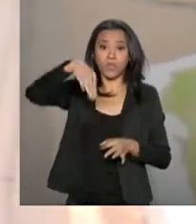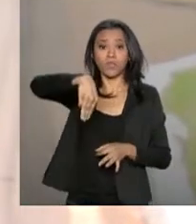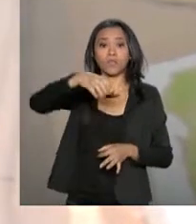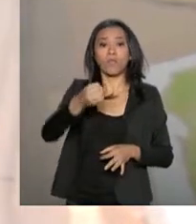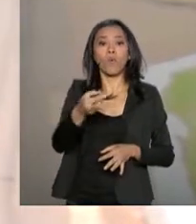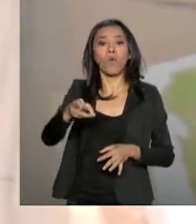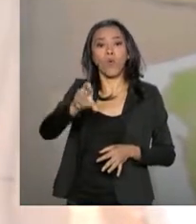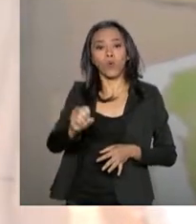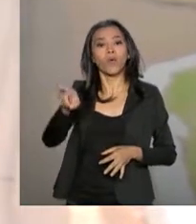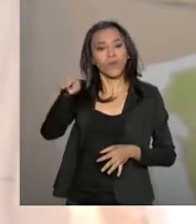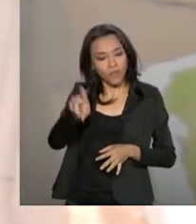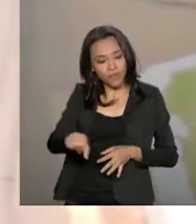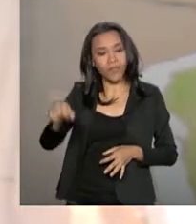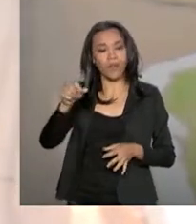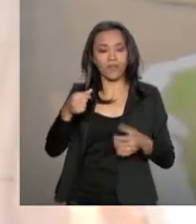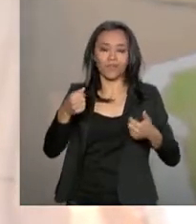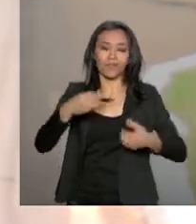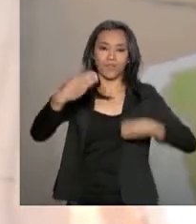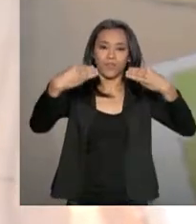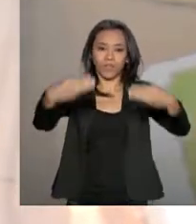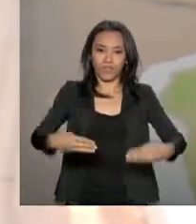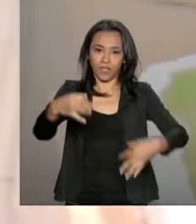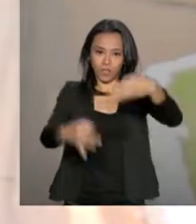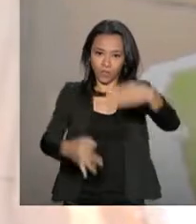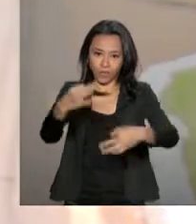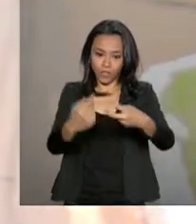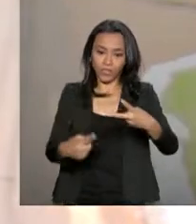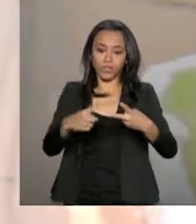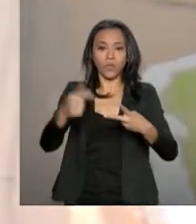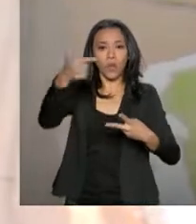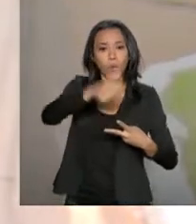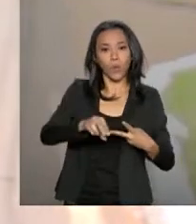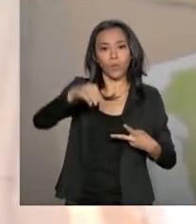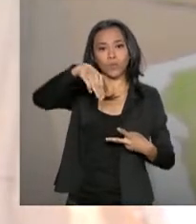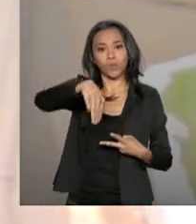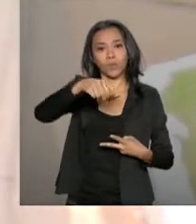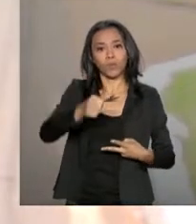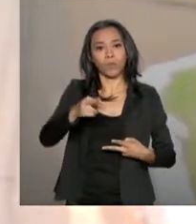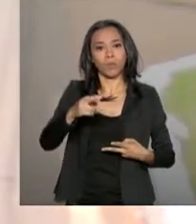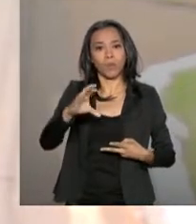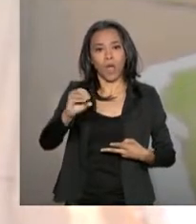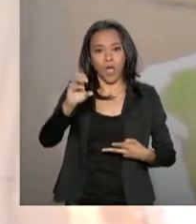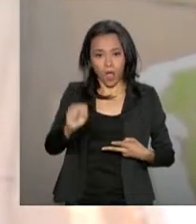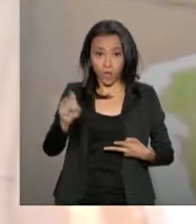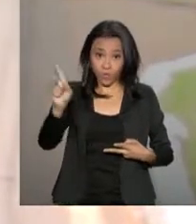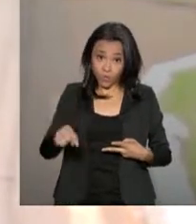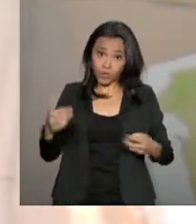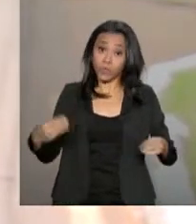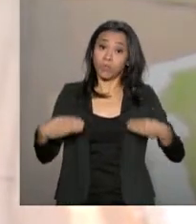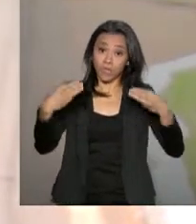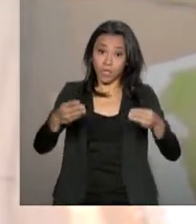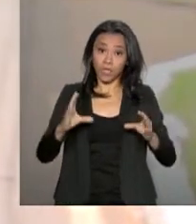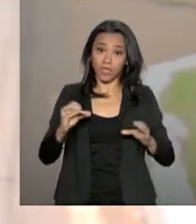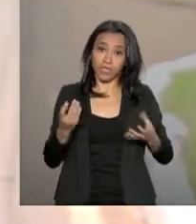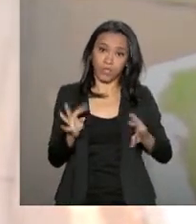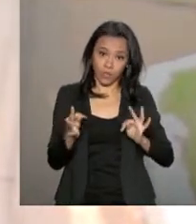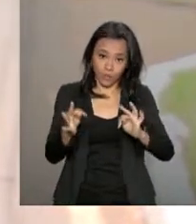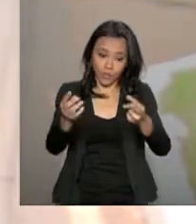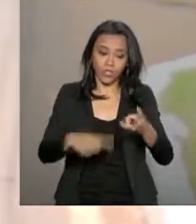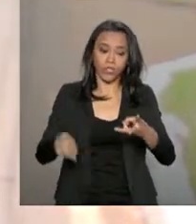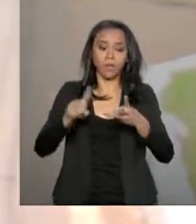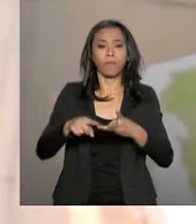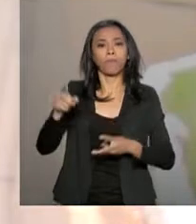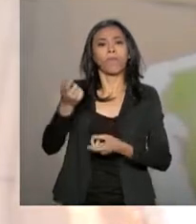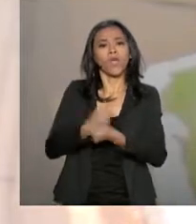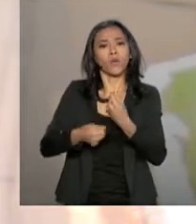Ministério da Justiça e Segurança Pública, do astronauta Marcos Pontes, que vai estar à frente do Ministério da Ciência e Tecnologia, do